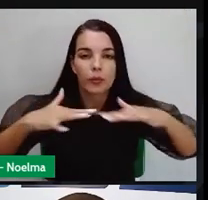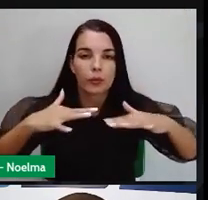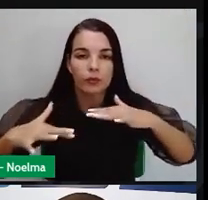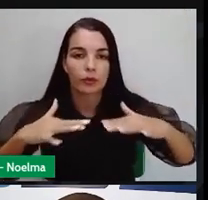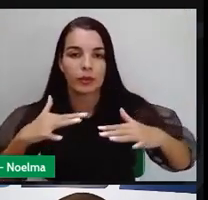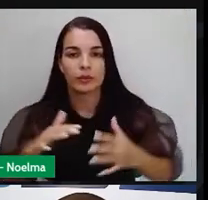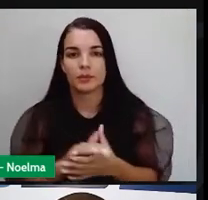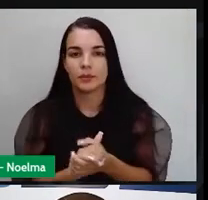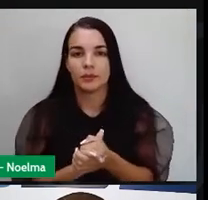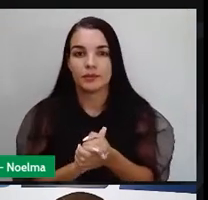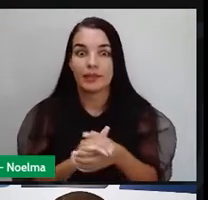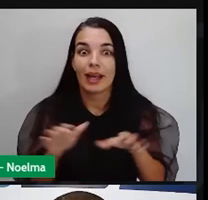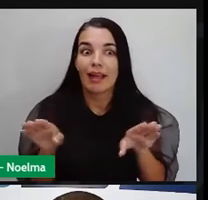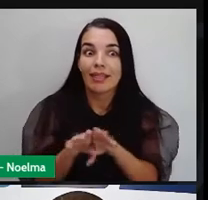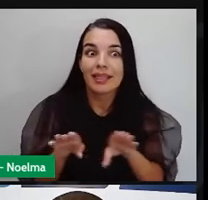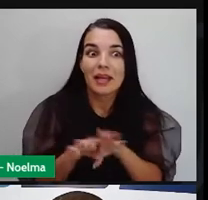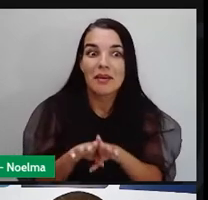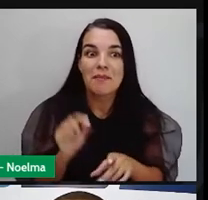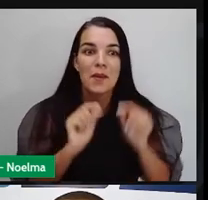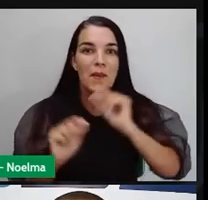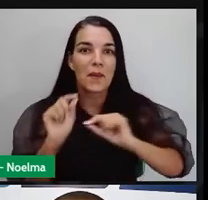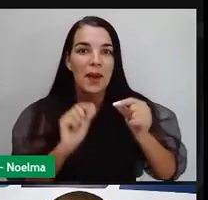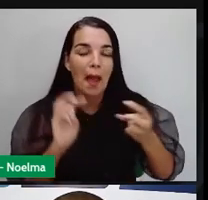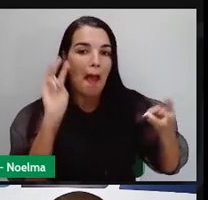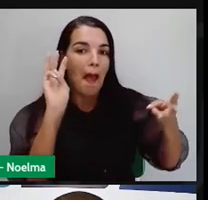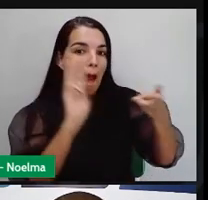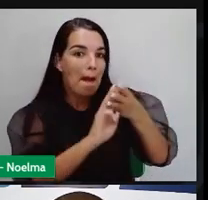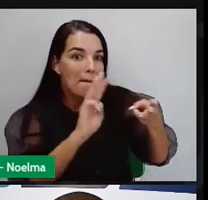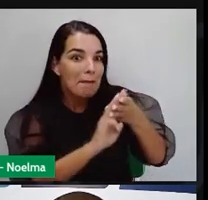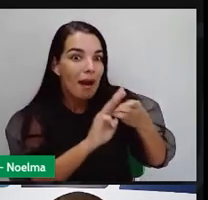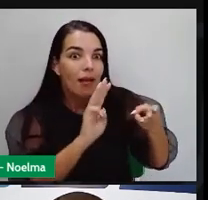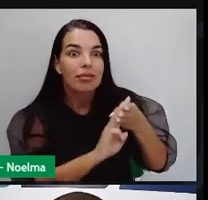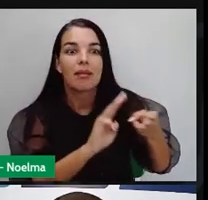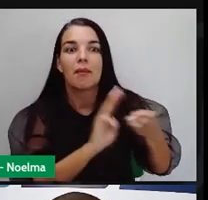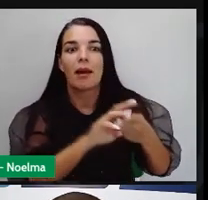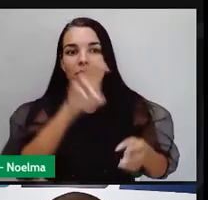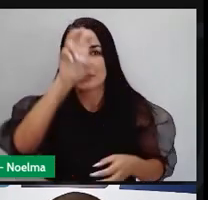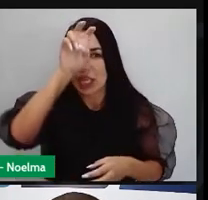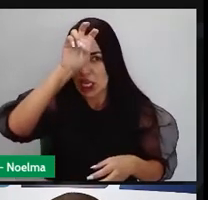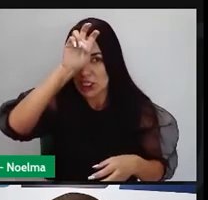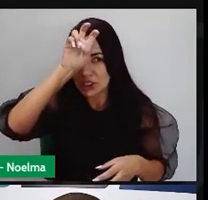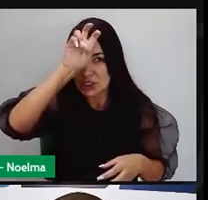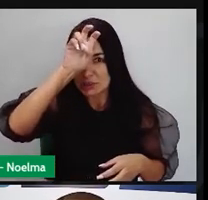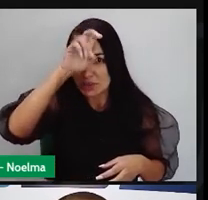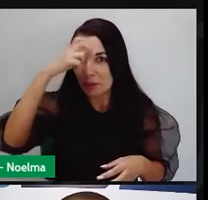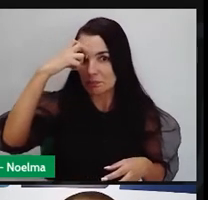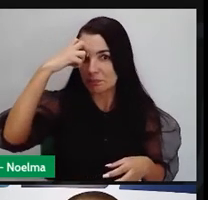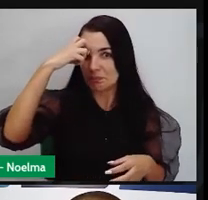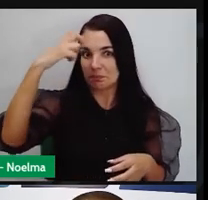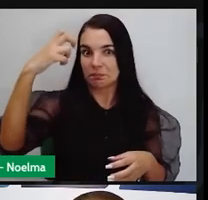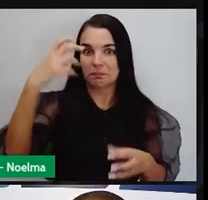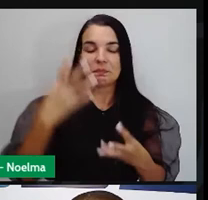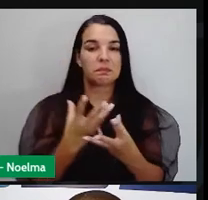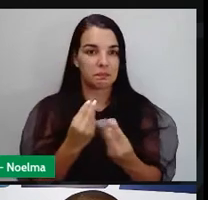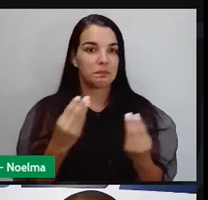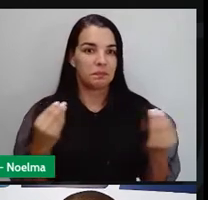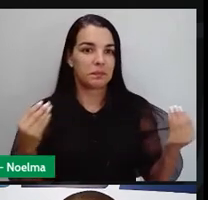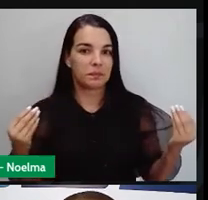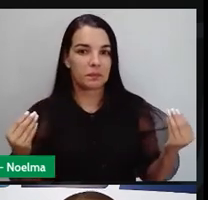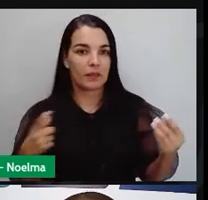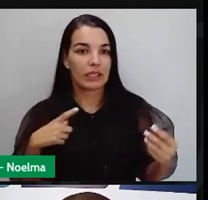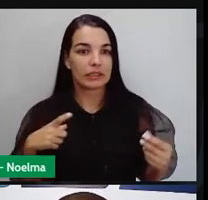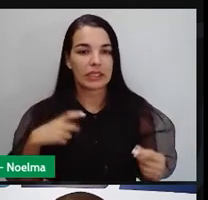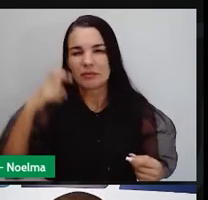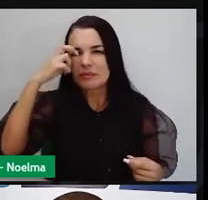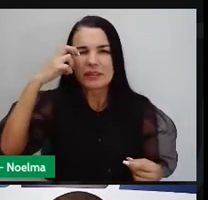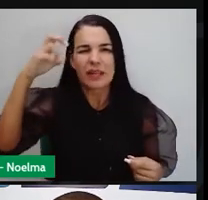e a matemática egípcia também era bastante sofisticada. Então, vocês percebem que é uma cultura